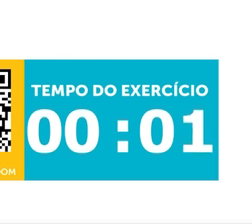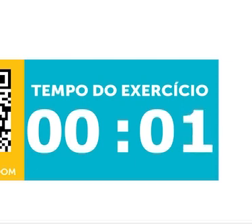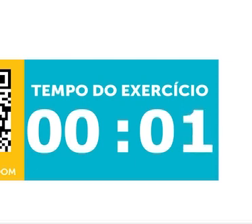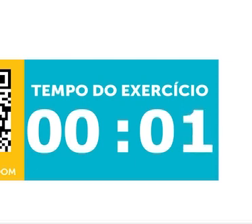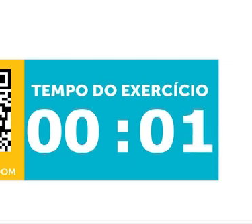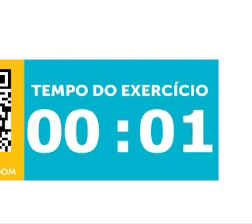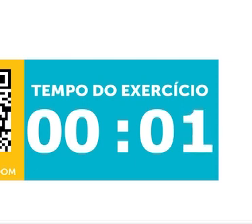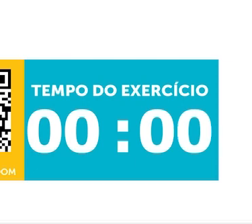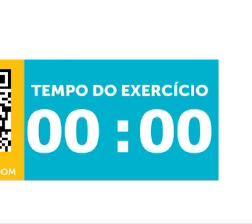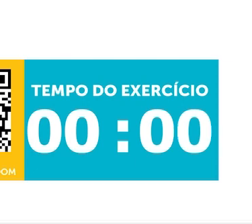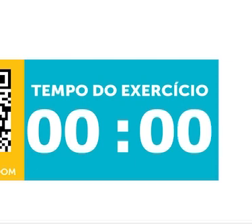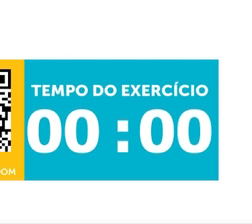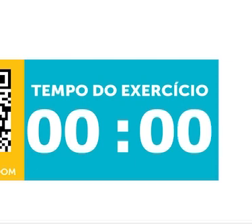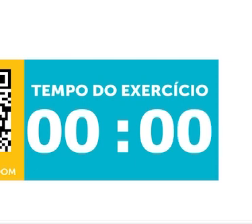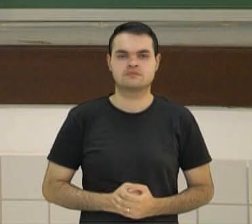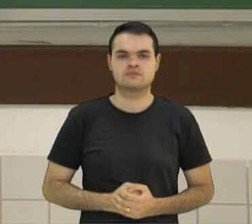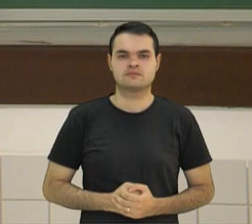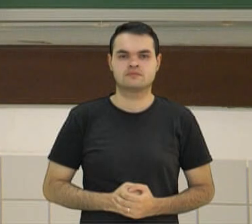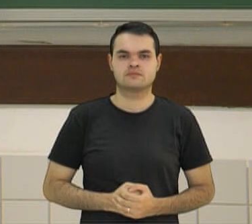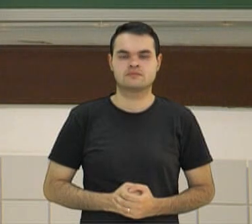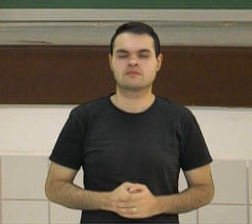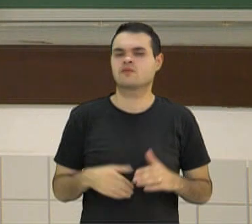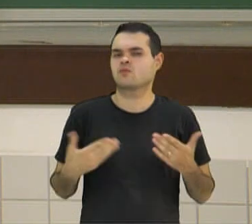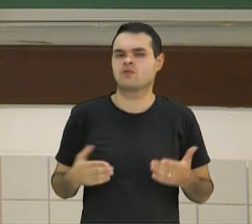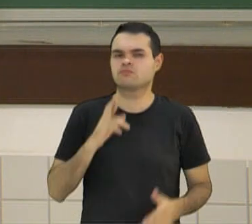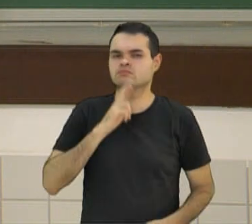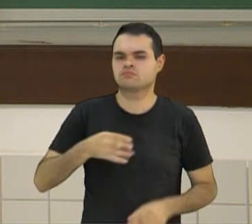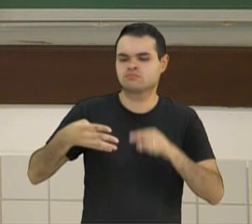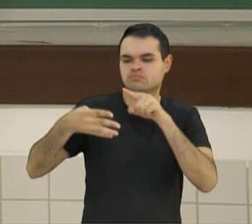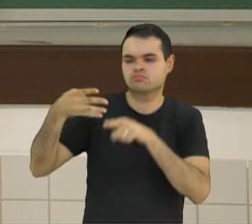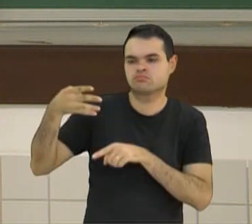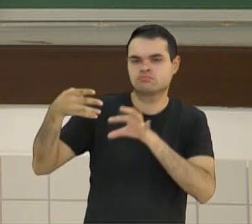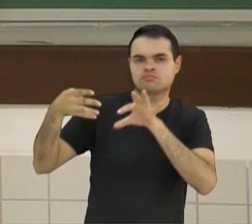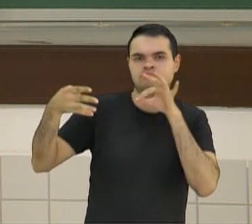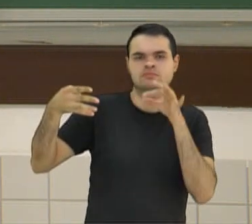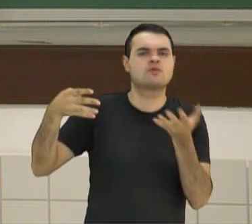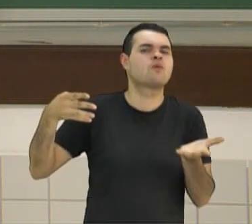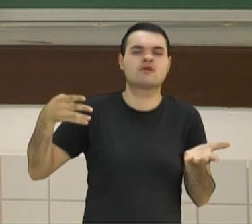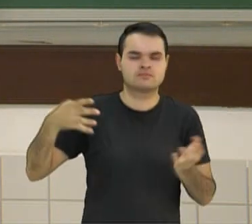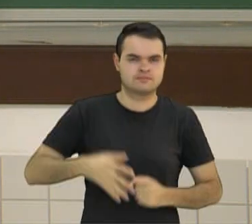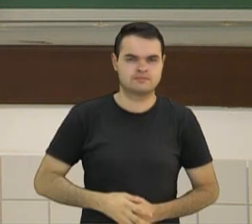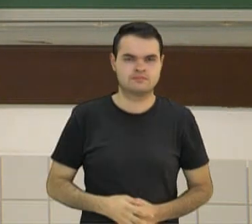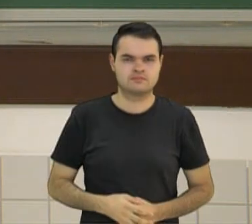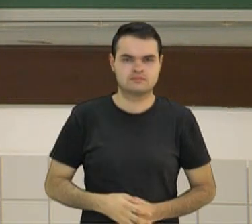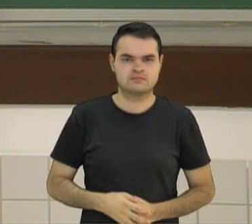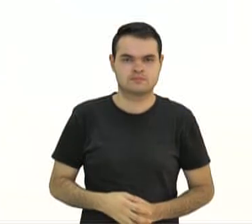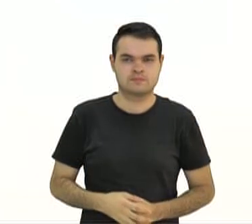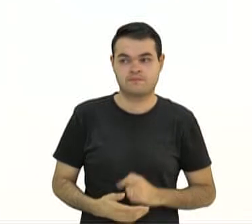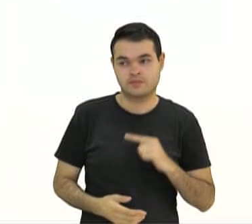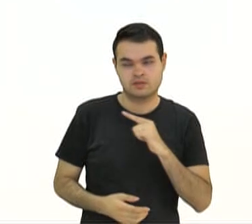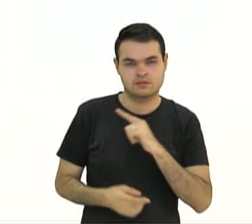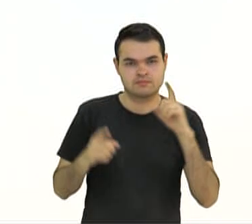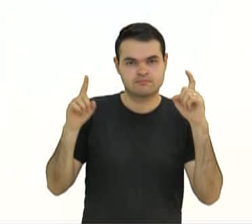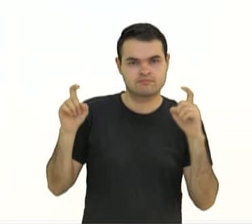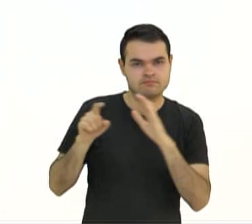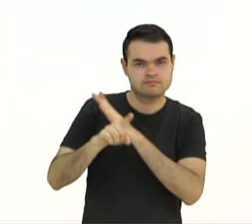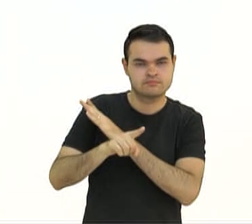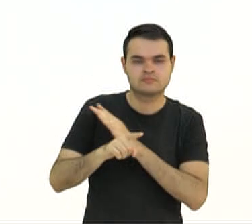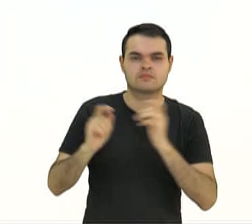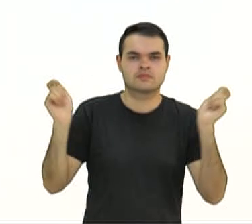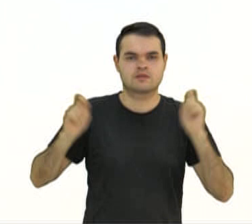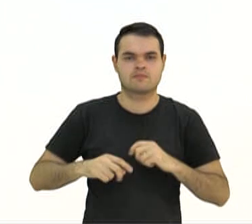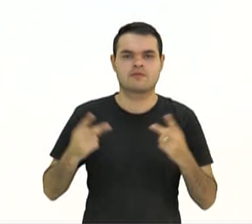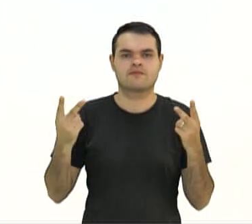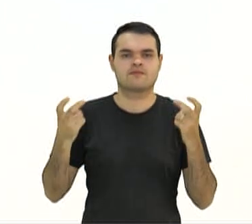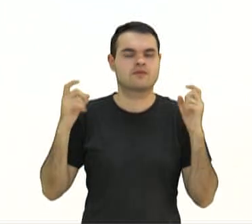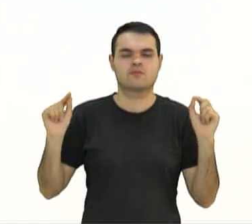é um sentimento. Qual foi a resposta que você assinalou? Nessa questão aqui, nós podemos ver